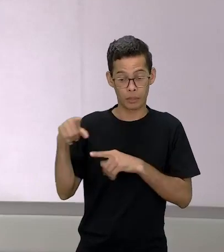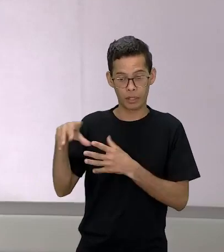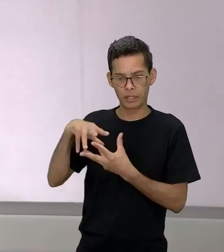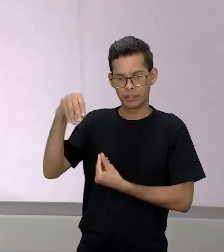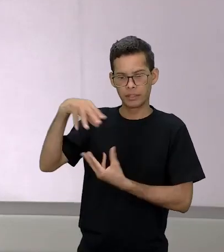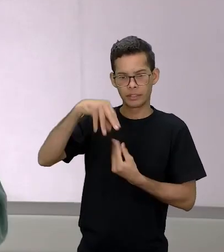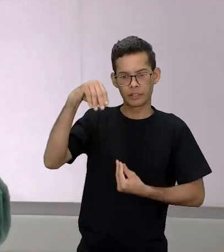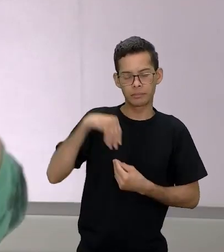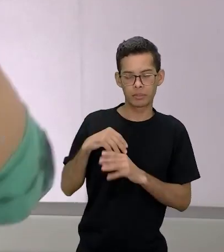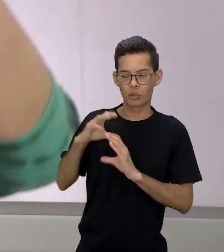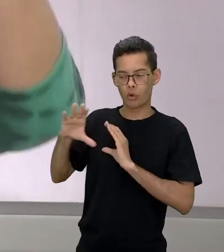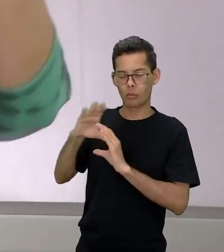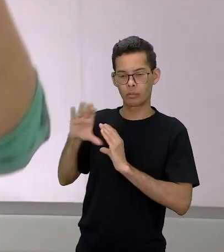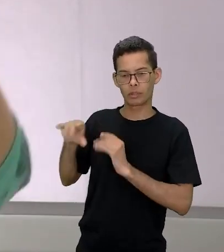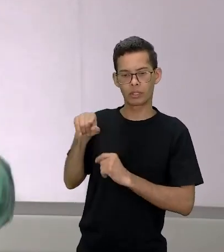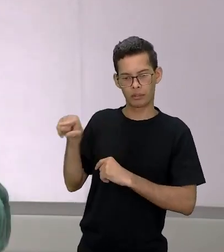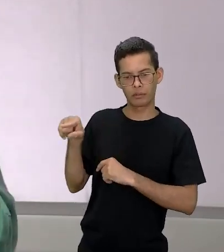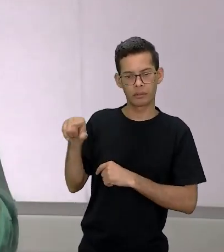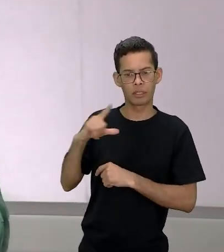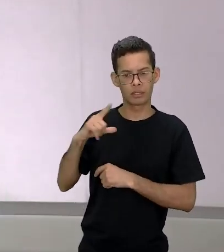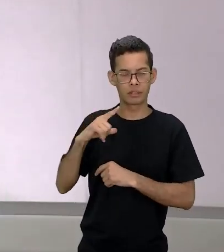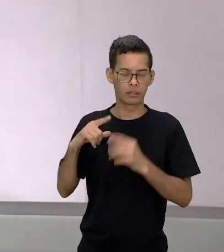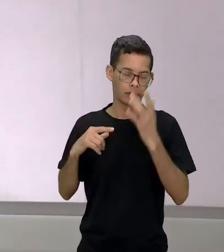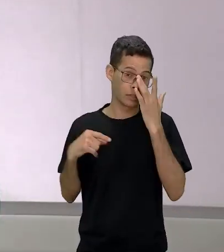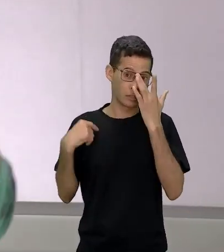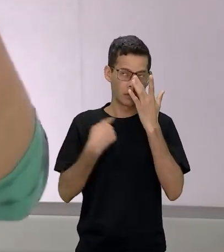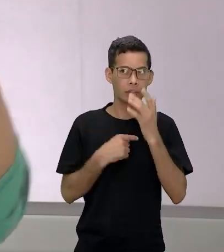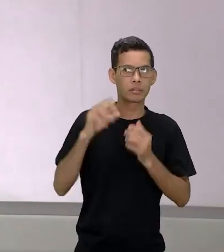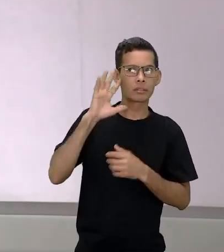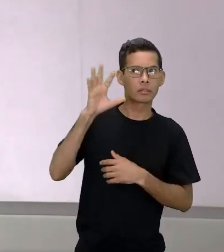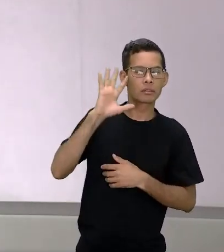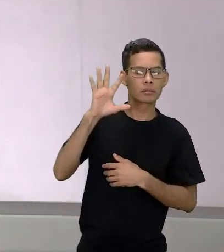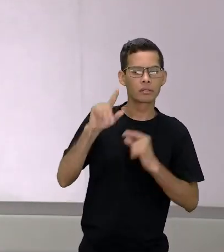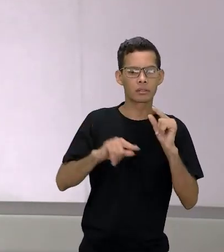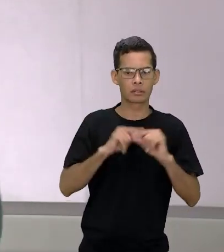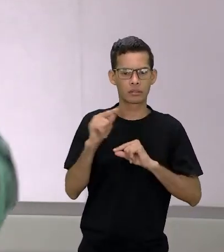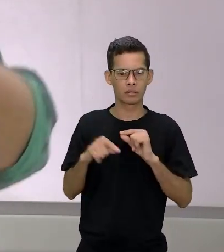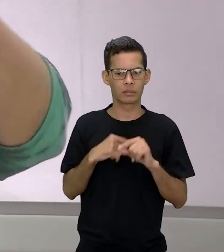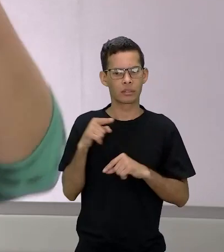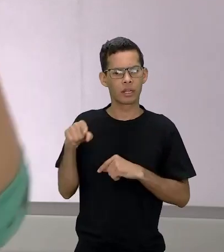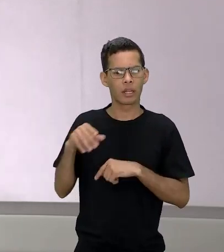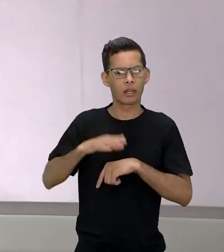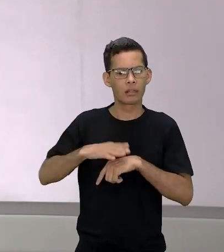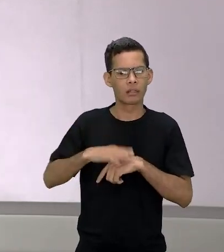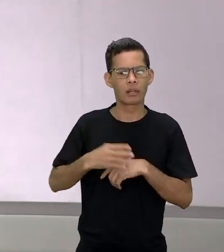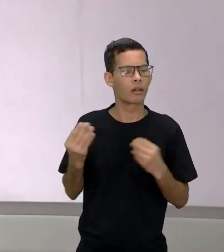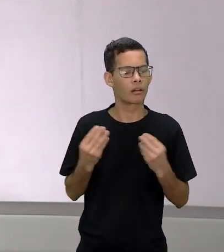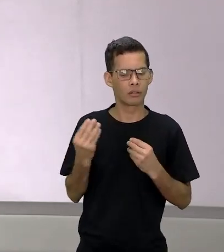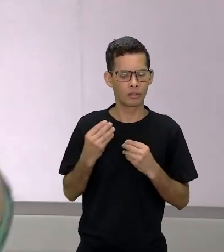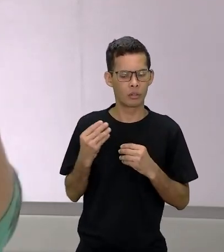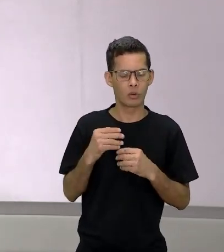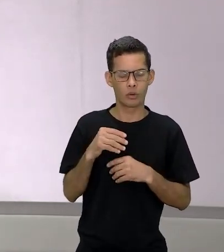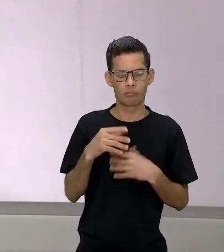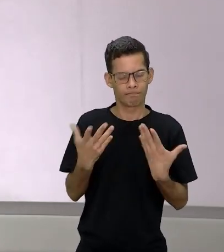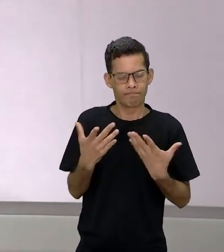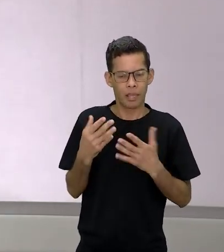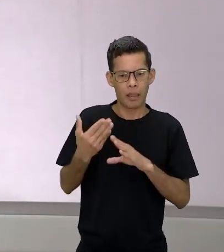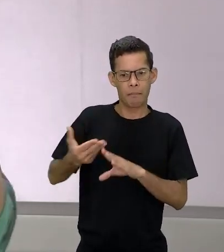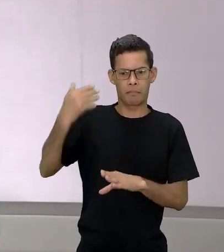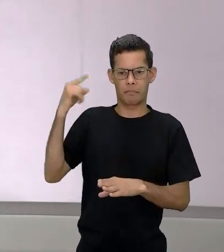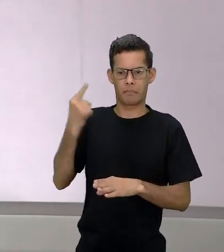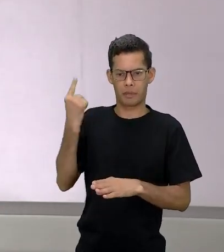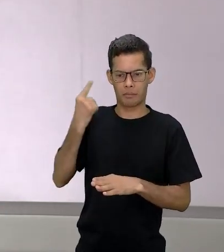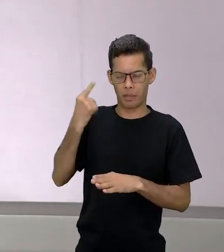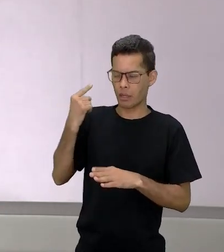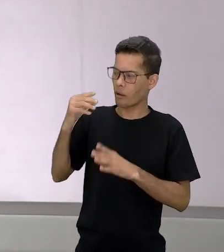ela mas a gente também além disso a gente pode pensar que são desdobramentos dela porque vem antes dela né intuem ela